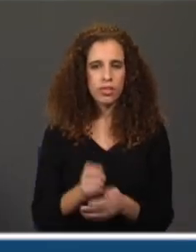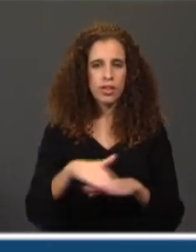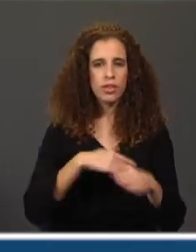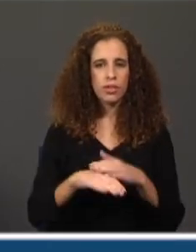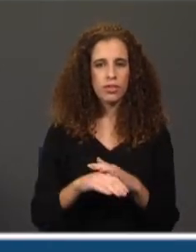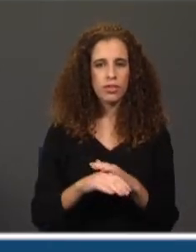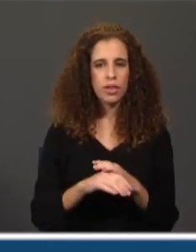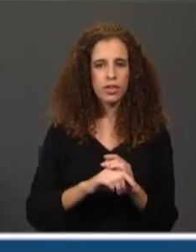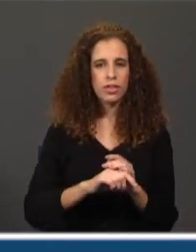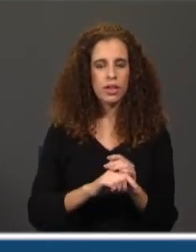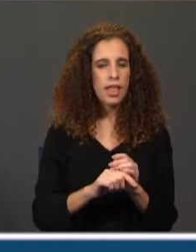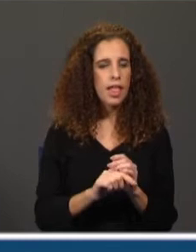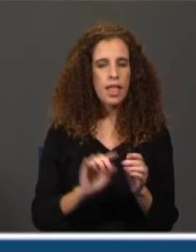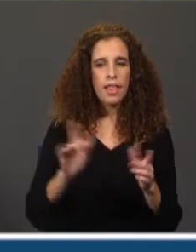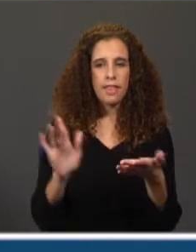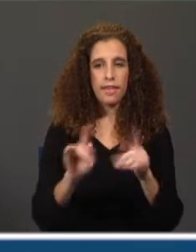margens do que escrevem.